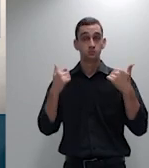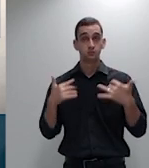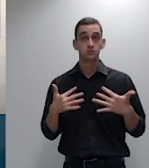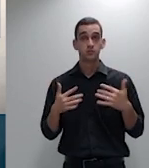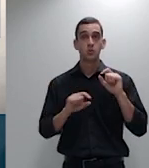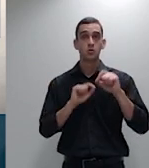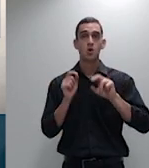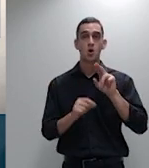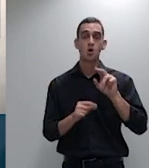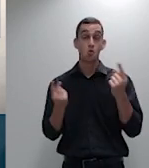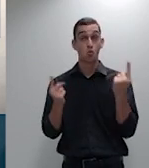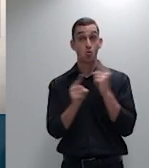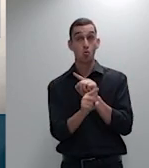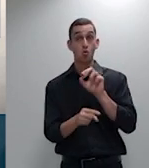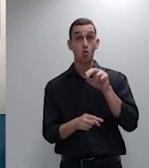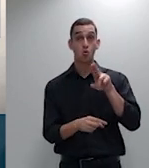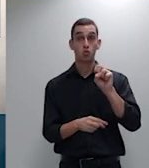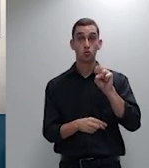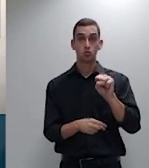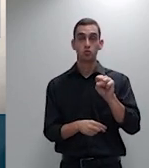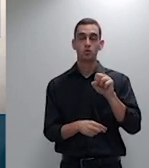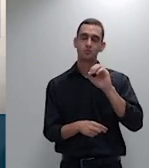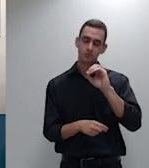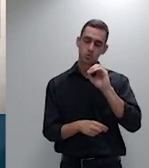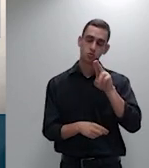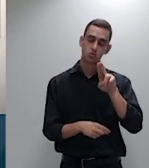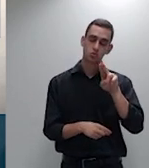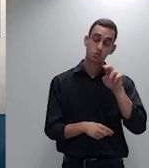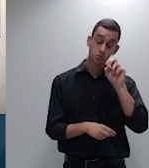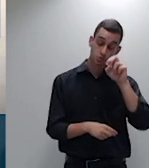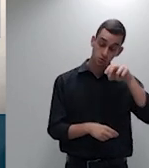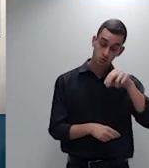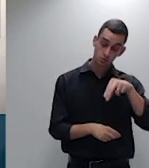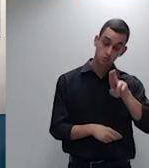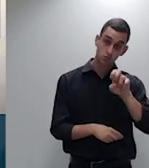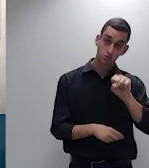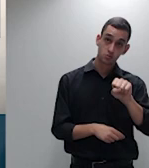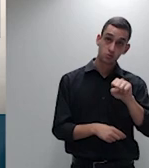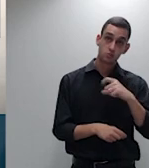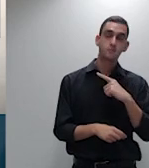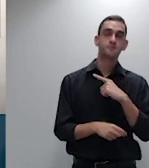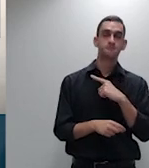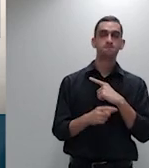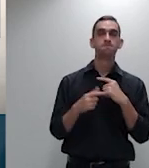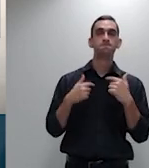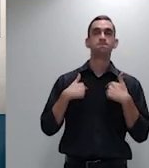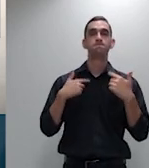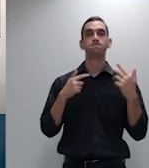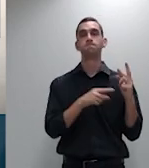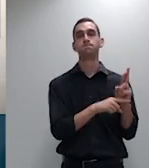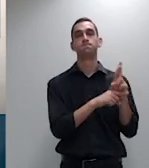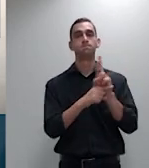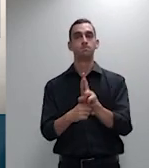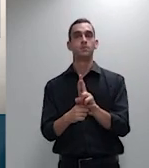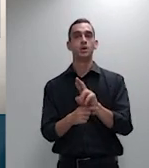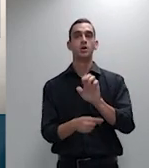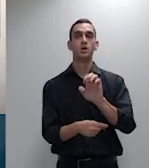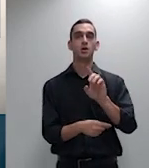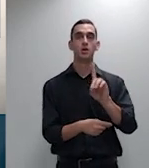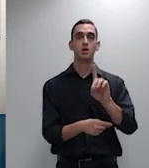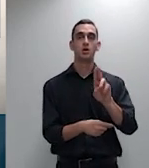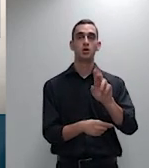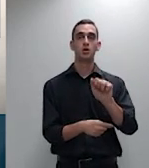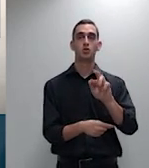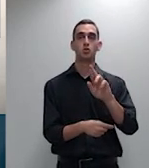eu sou representante do senhor Eduardo Botchmann que foi o autor da ação que